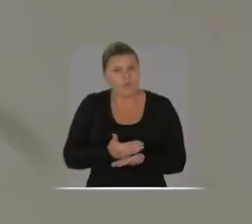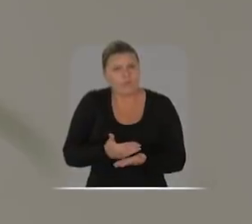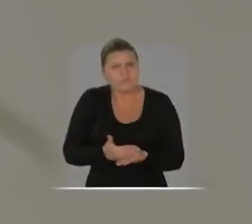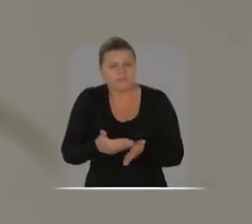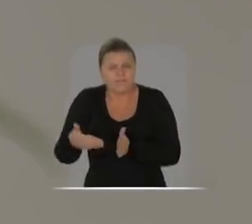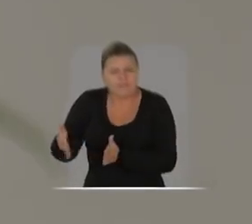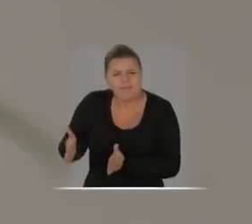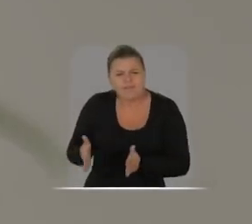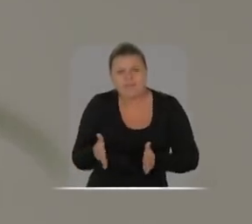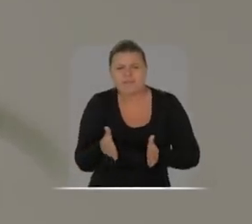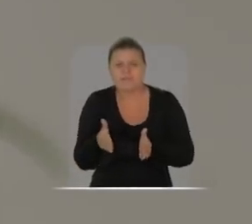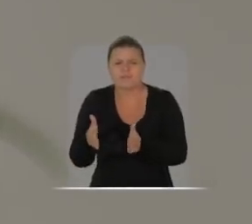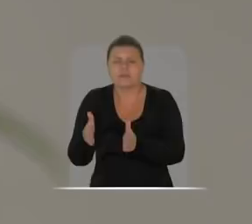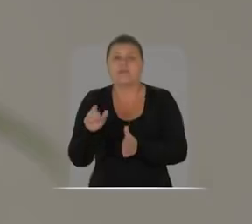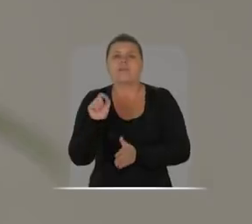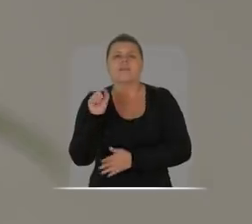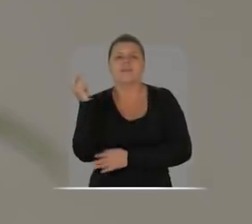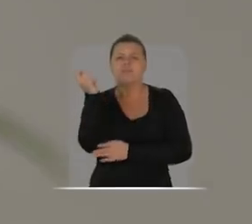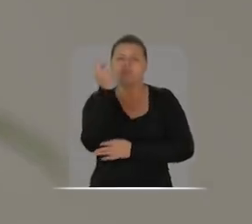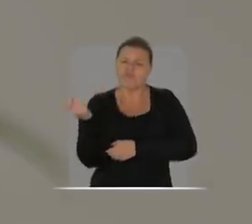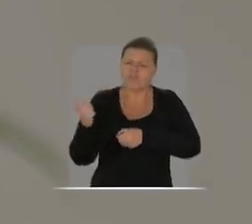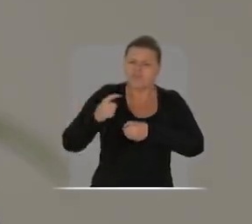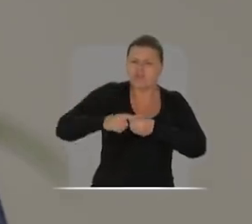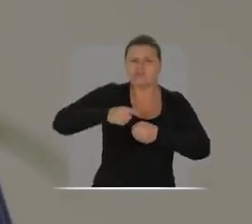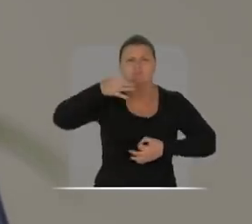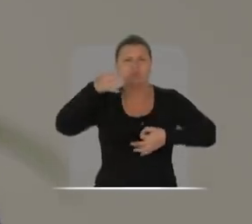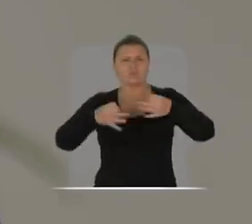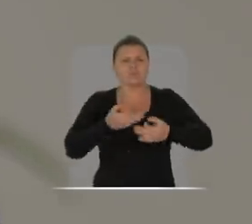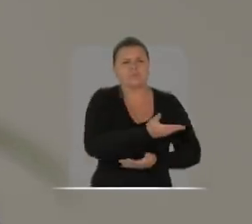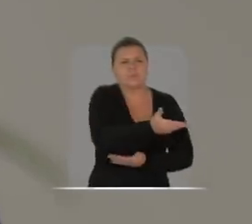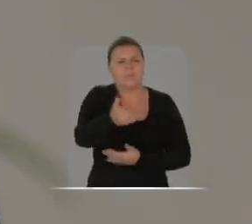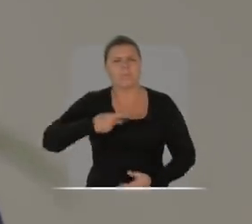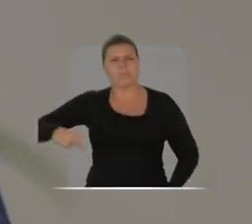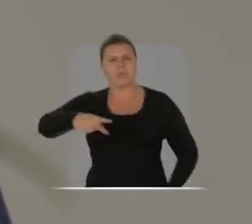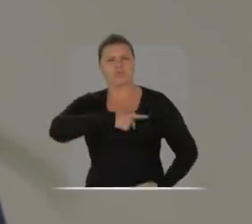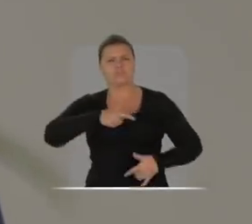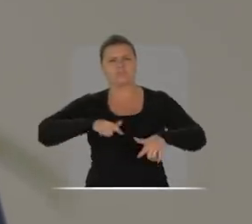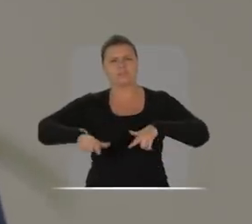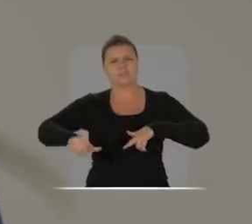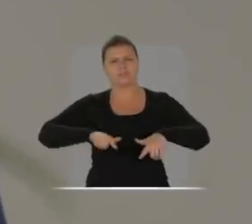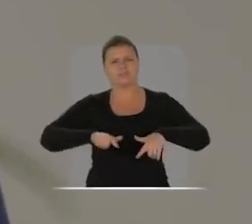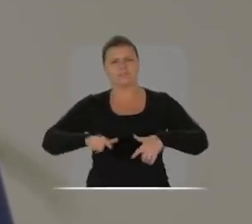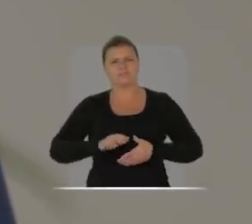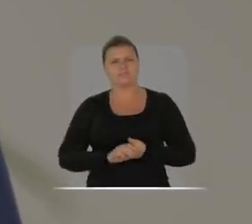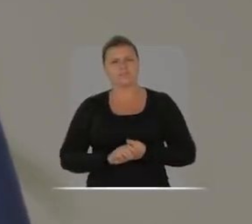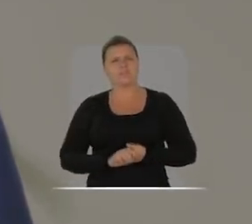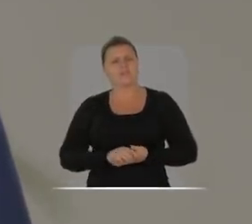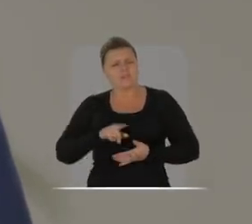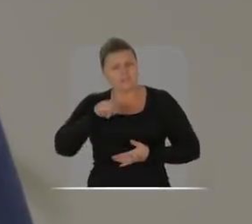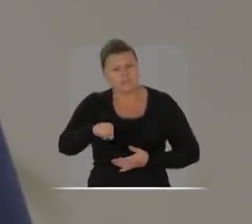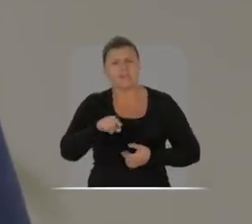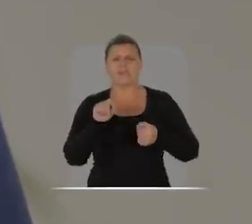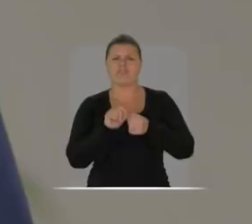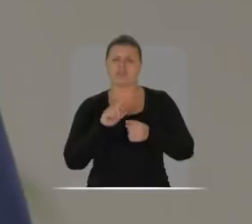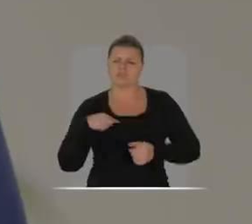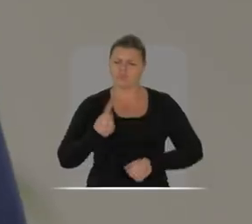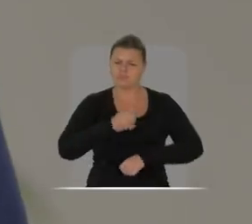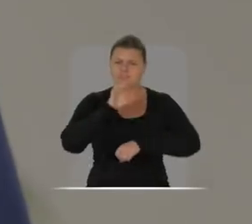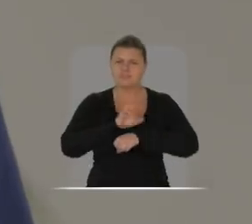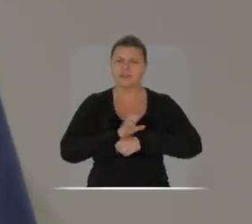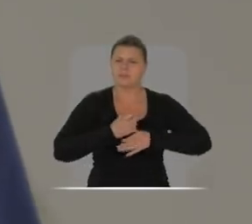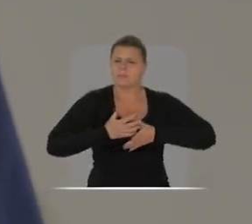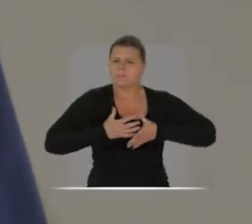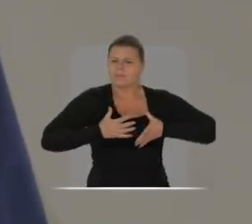Estamos começando essa caminhada para que o Rio Grande volte a ser justo com o povo que trabalha. E que faz o nosso